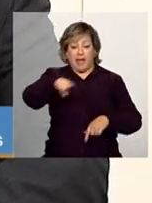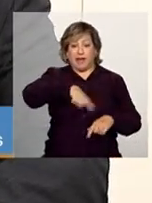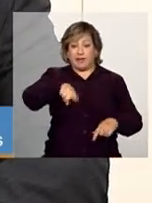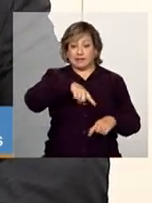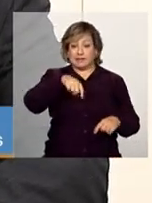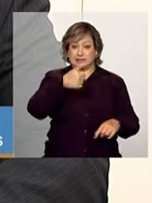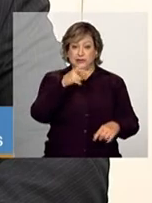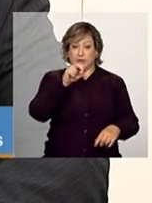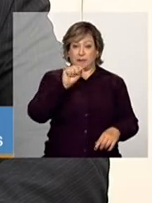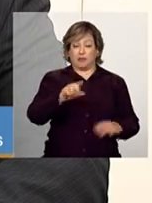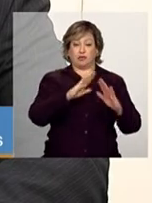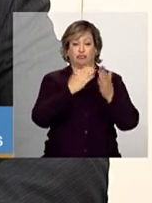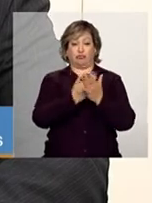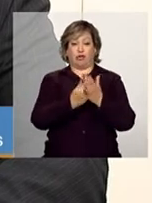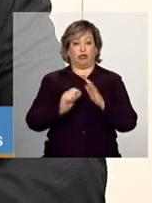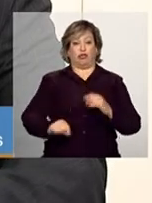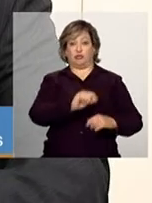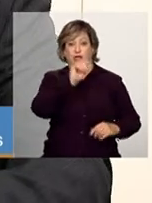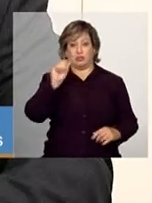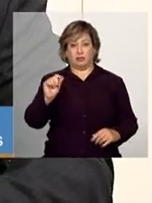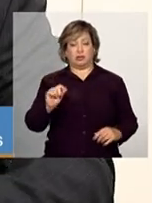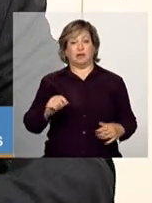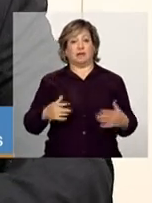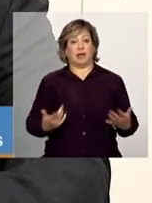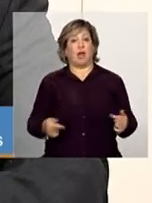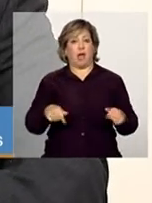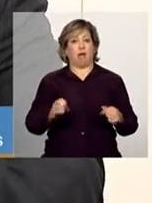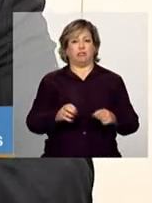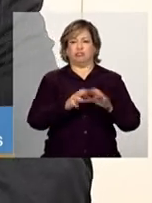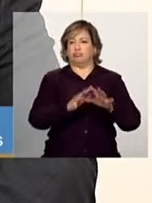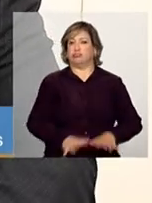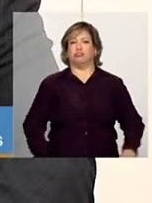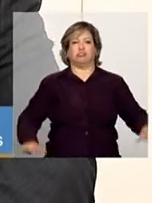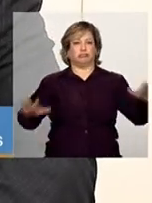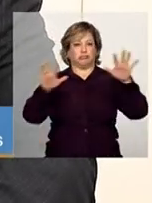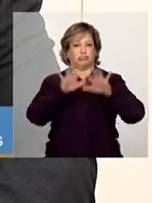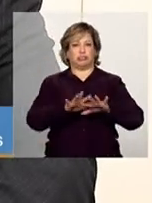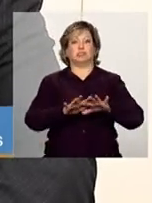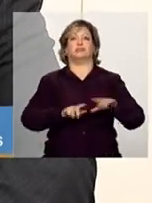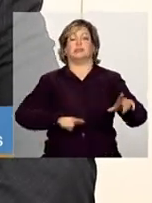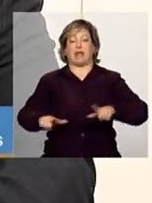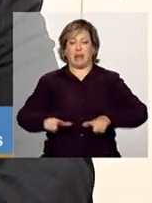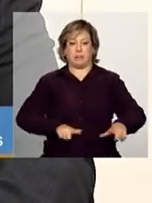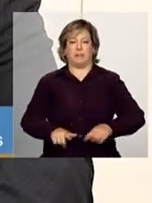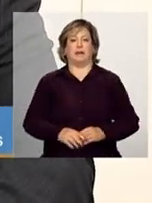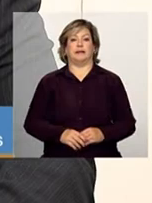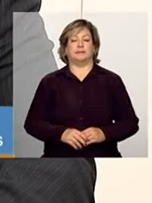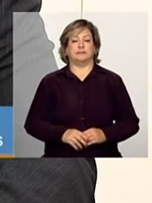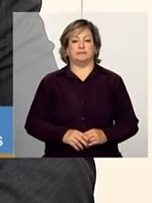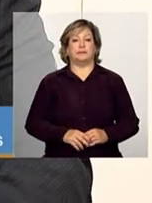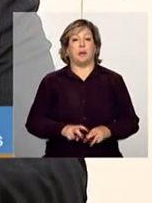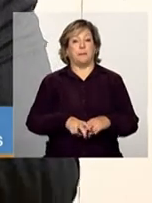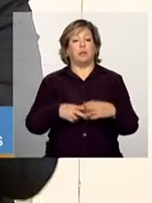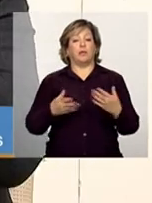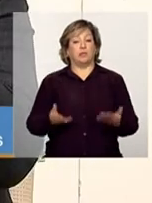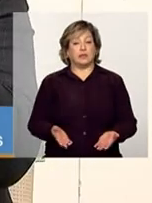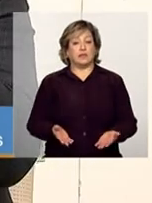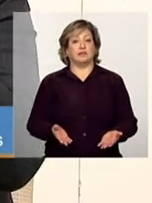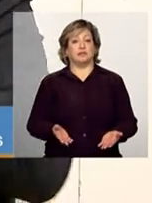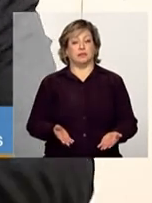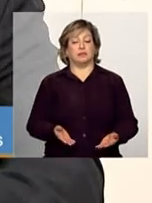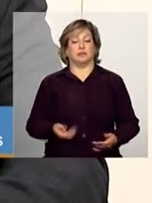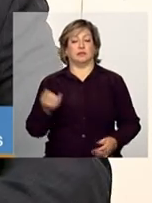escolas. É uma coisa abrangente, é uma grande operação. É por isso que é importante